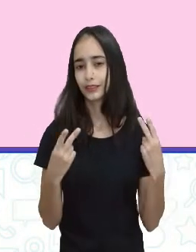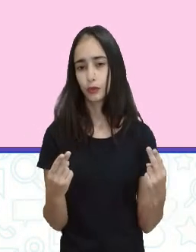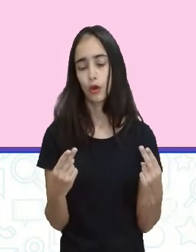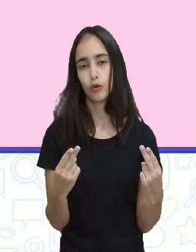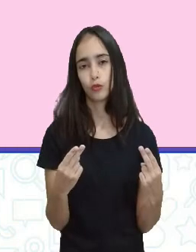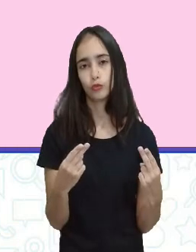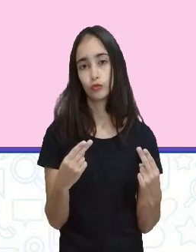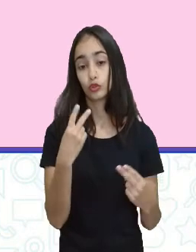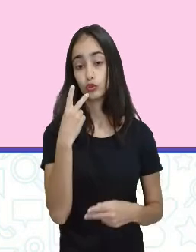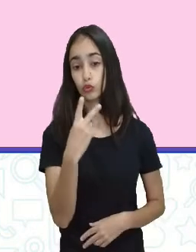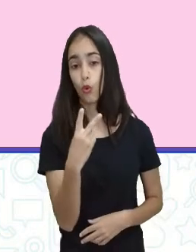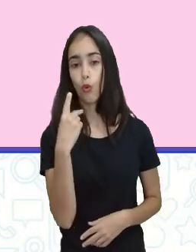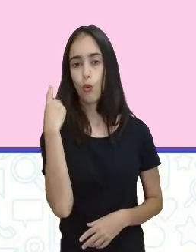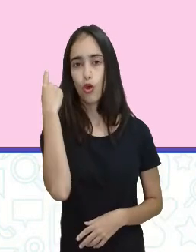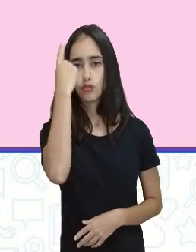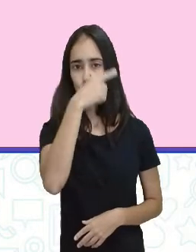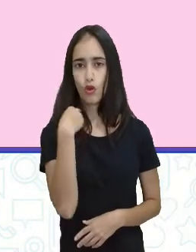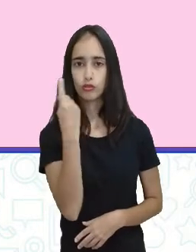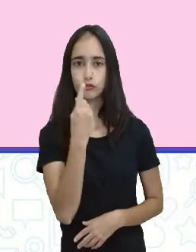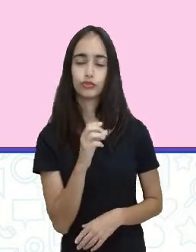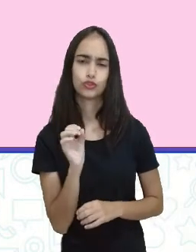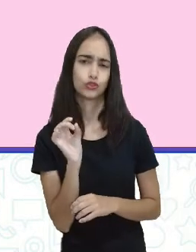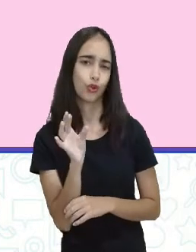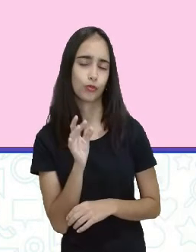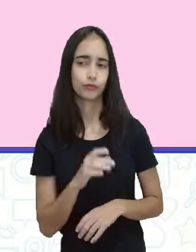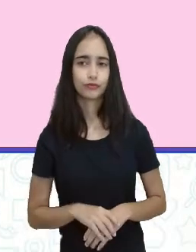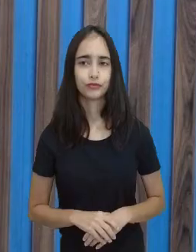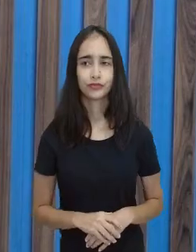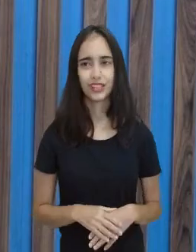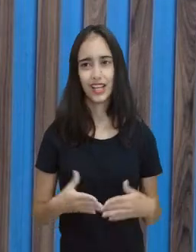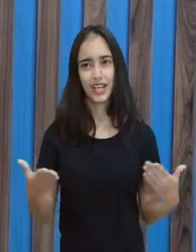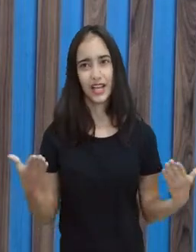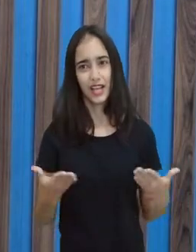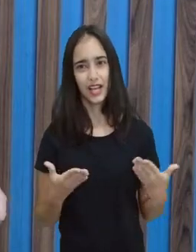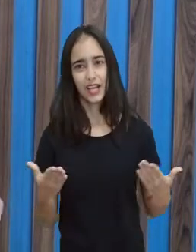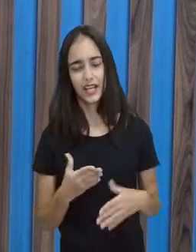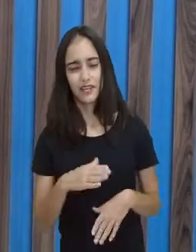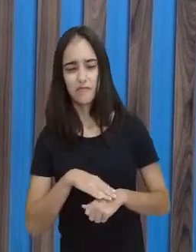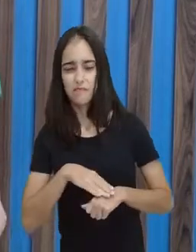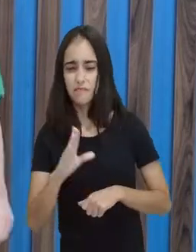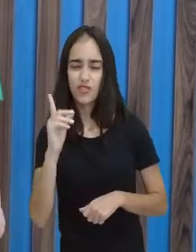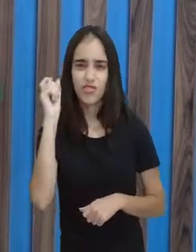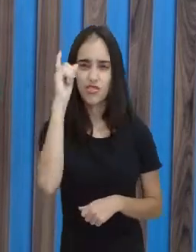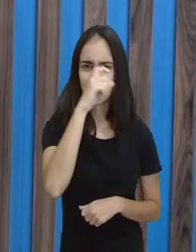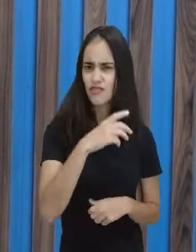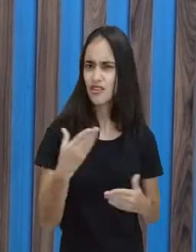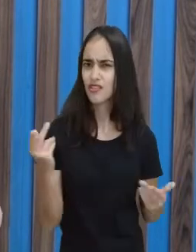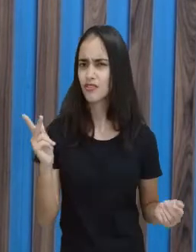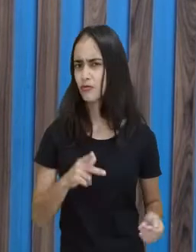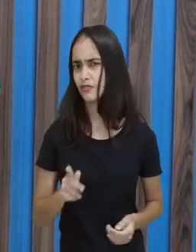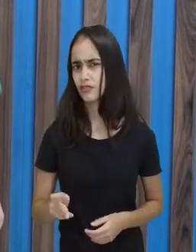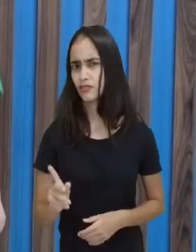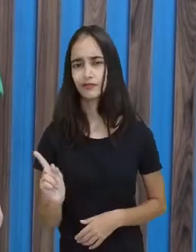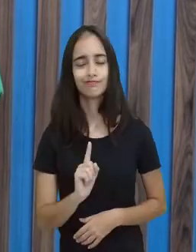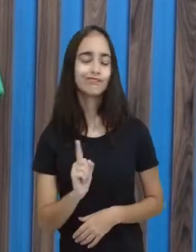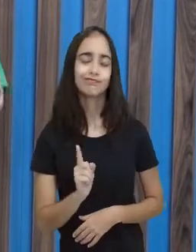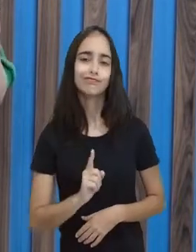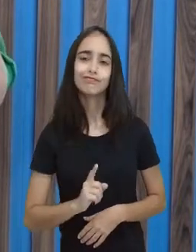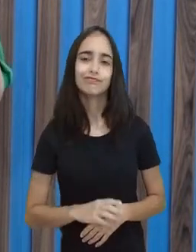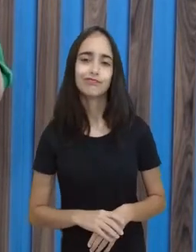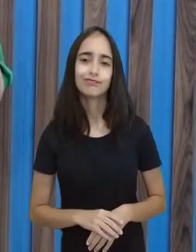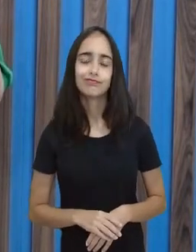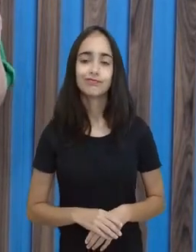horas. Eita, professora, ficou um pouquinho mais confuso. Não, ficou não.